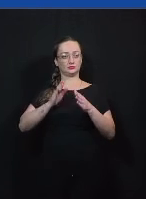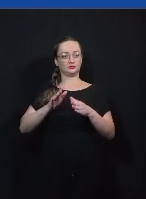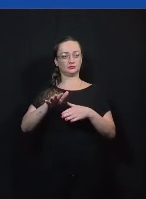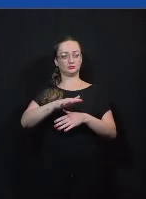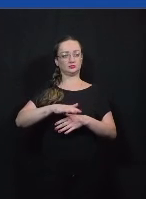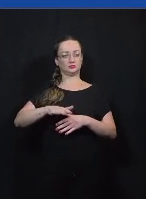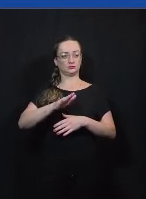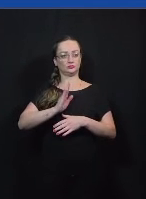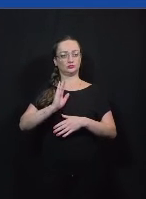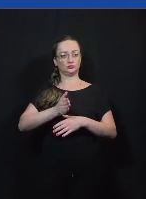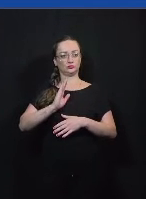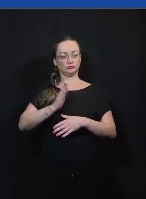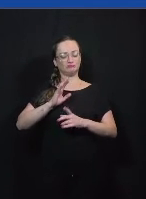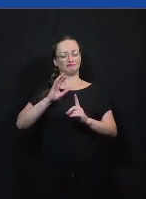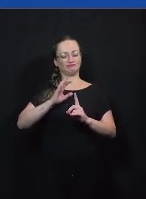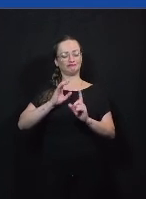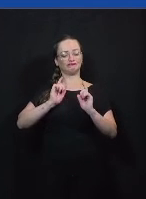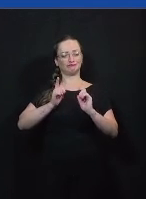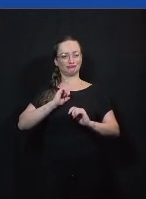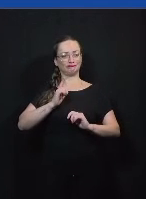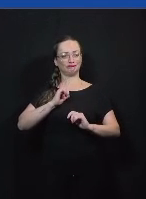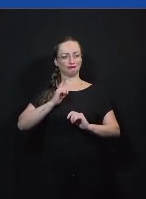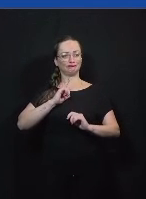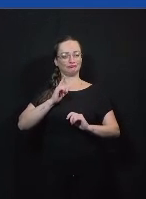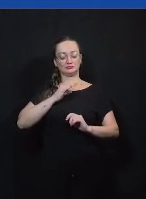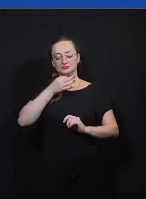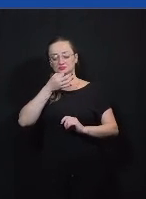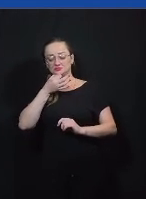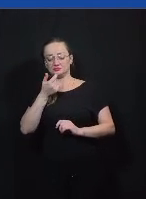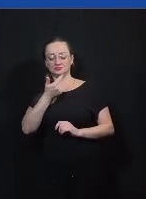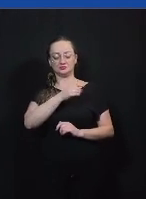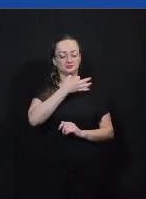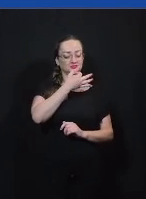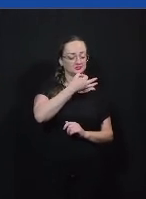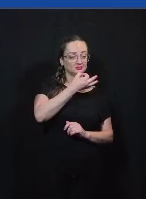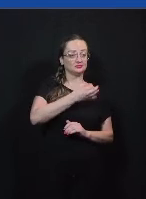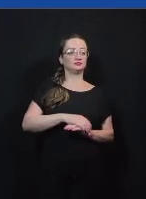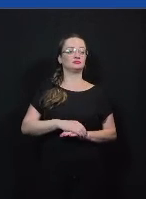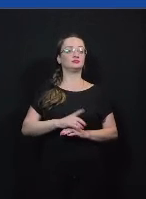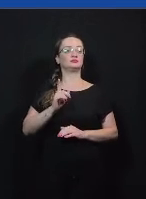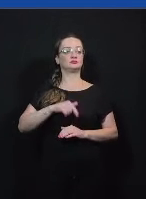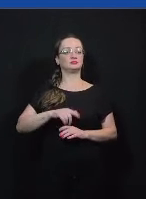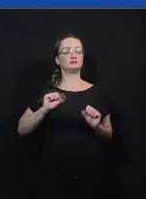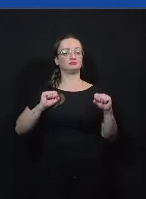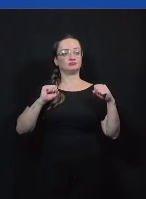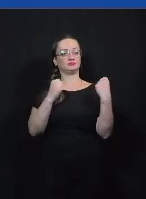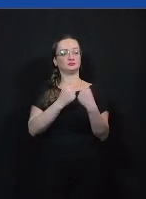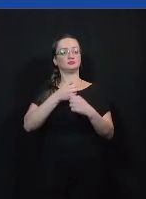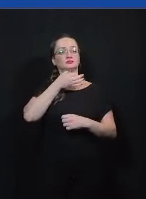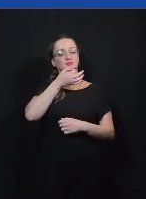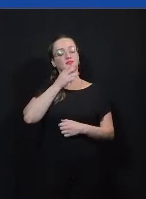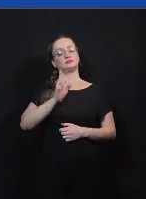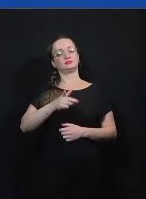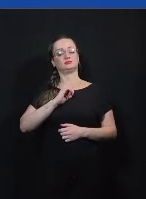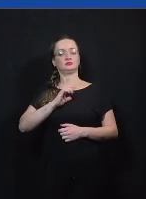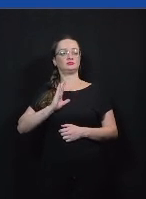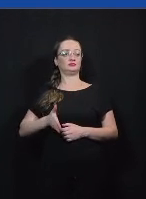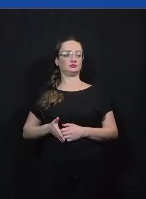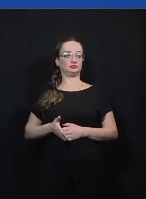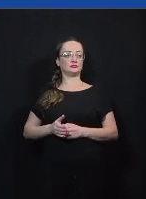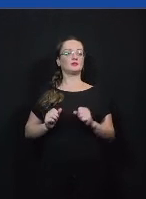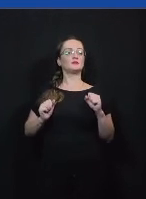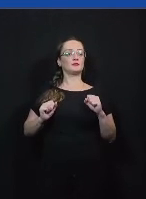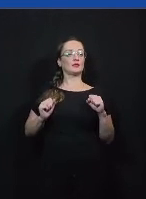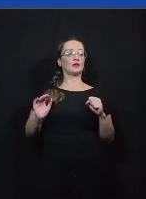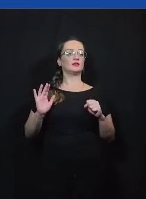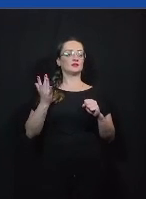muito tendencioso para acertar opinião a favor ou contra então a gente está só reforçando uma opinião que a gente já tem pode até que seja